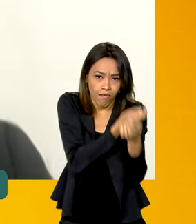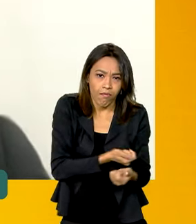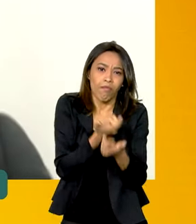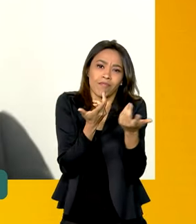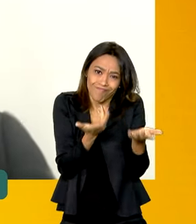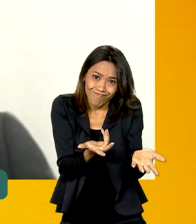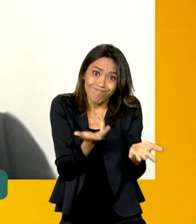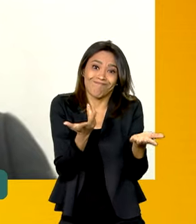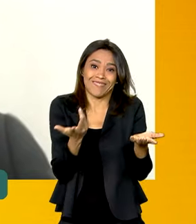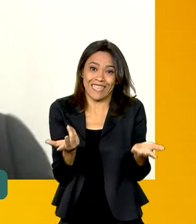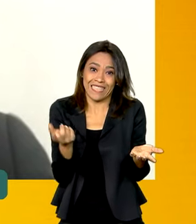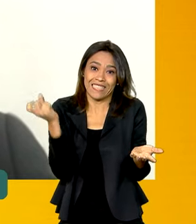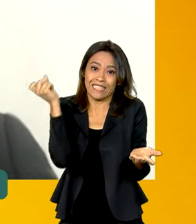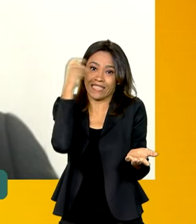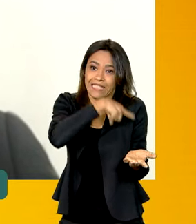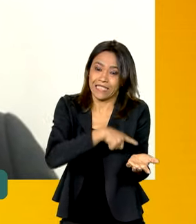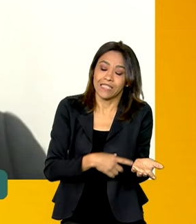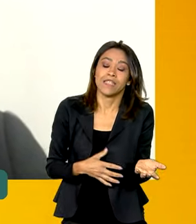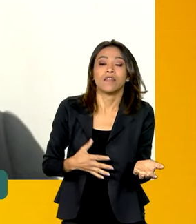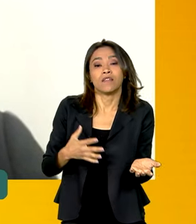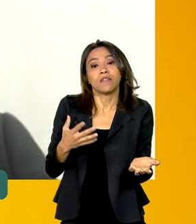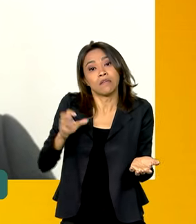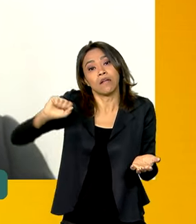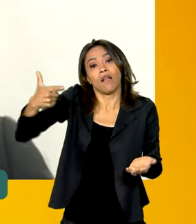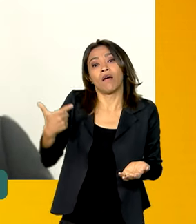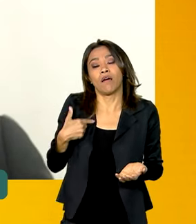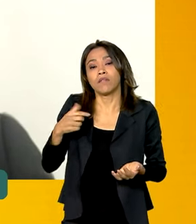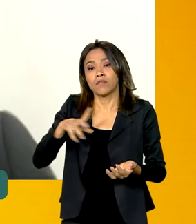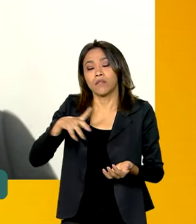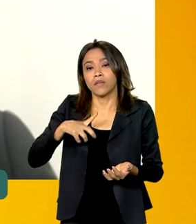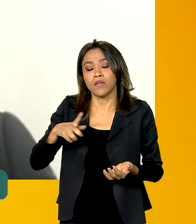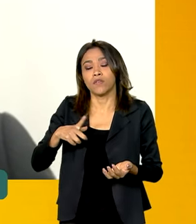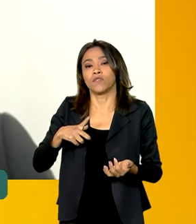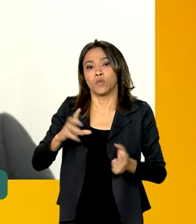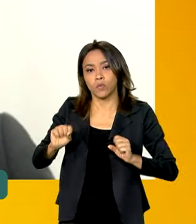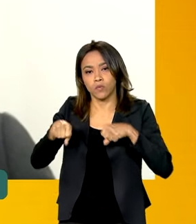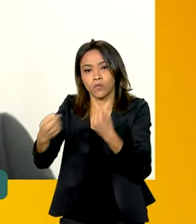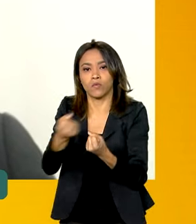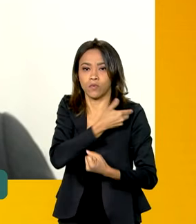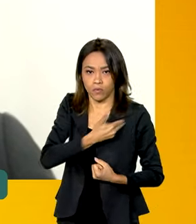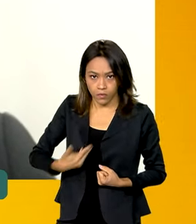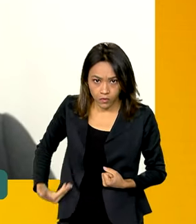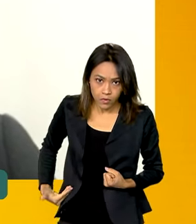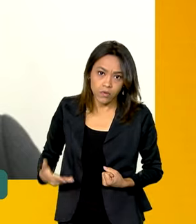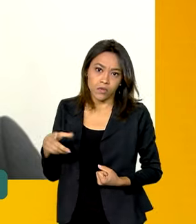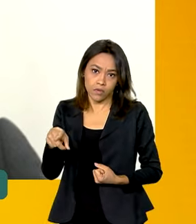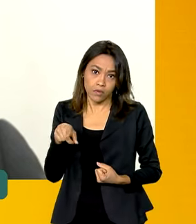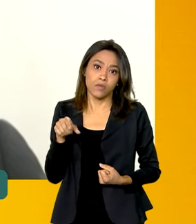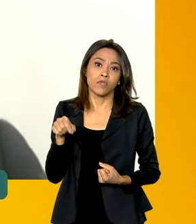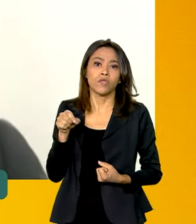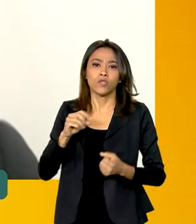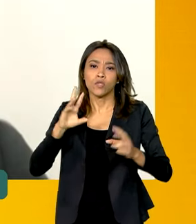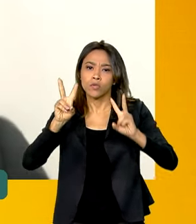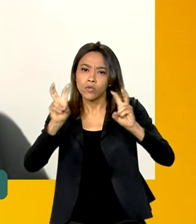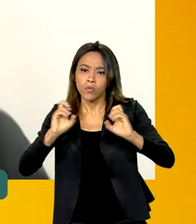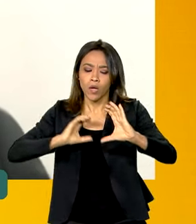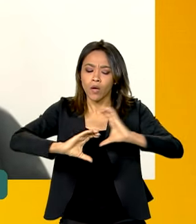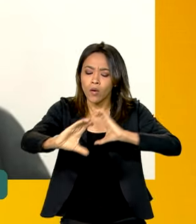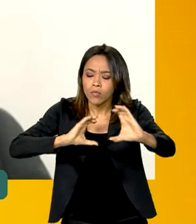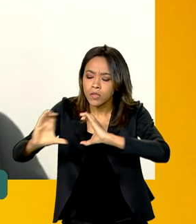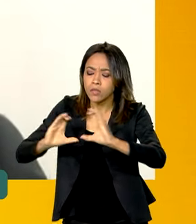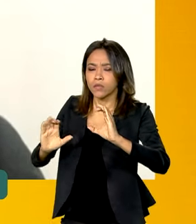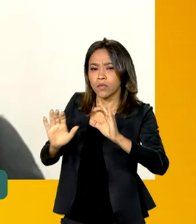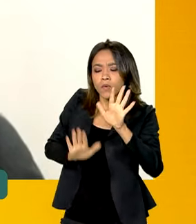cidadão para outros caminhos. Então, isso exigiu, sim, do governo, desde o início, um expressivo esforço de comunicação, um